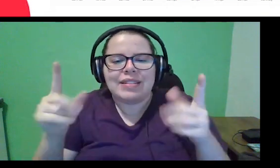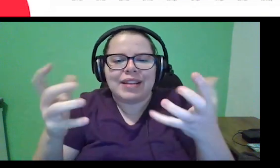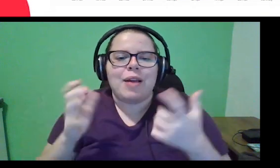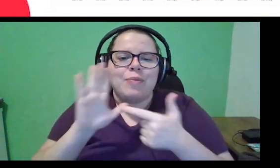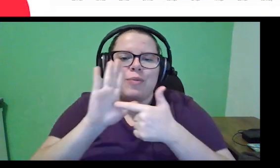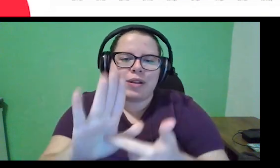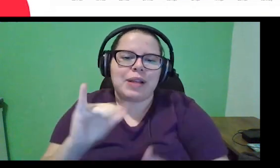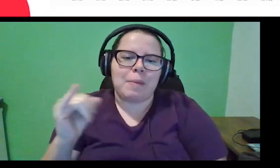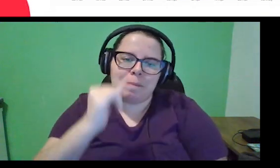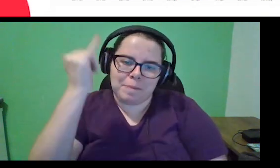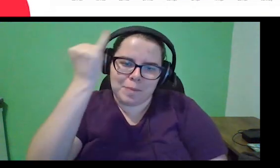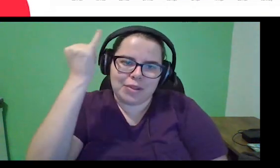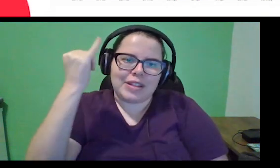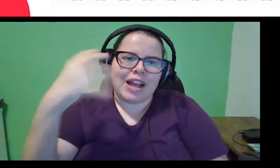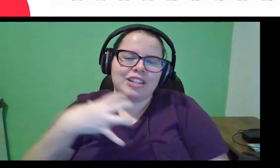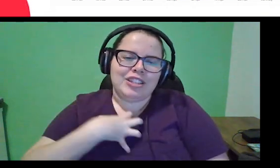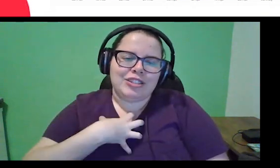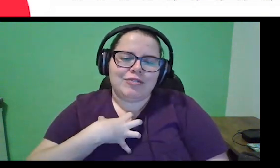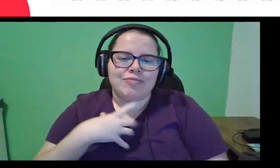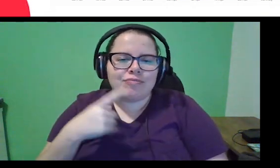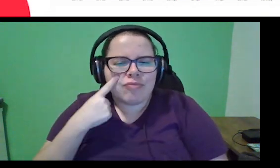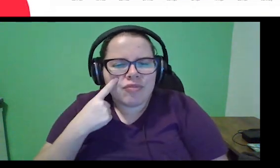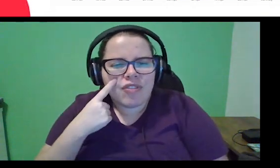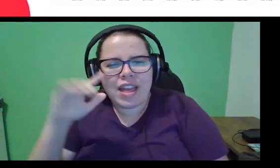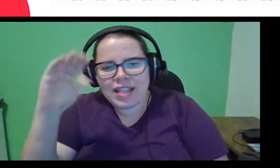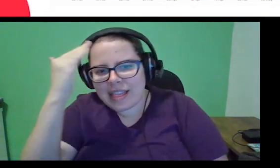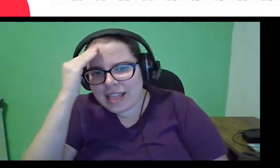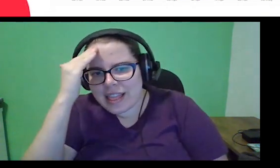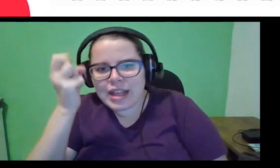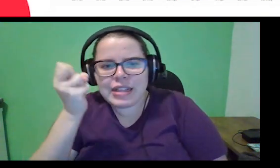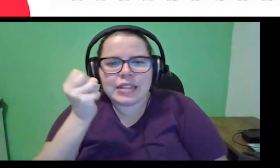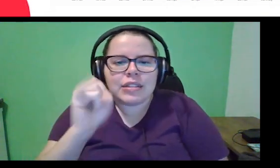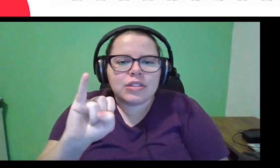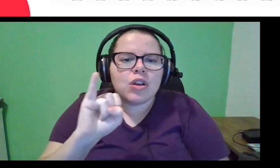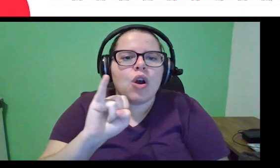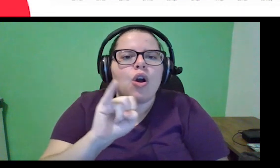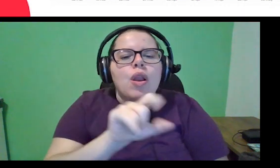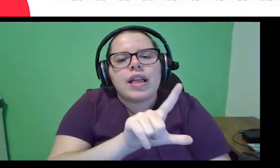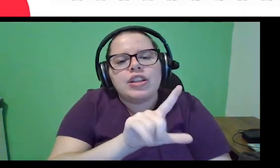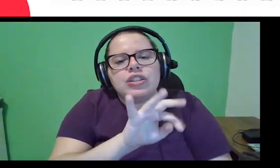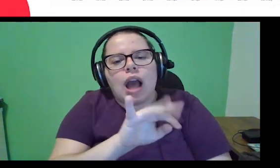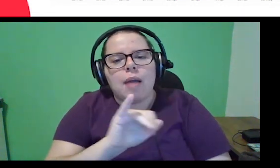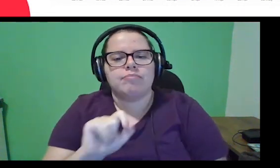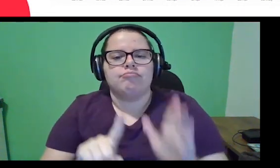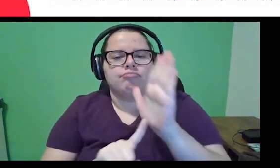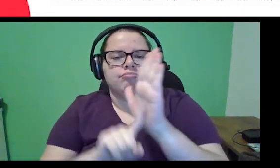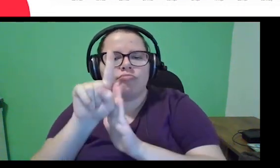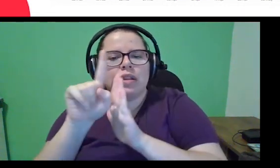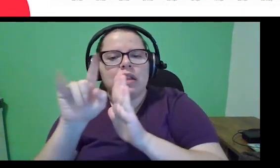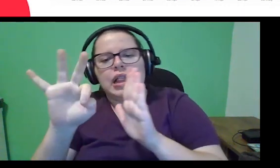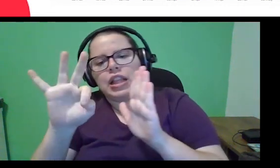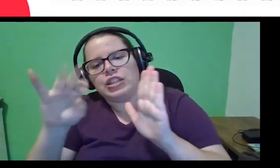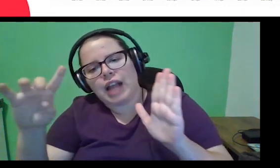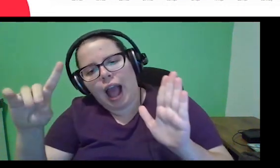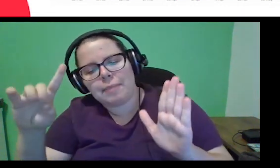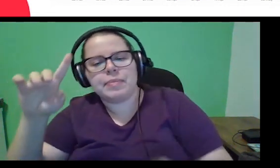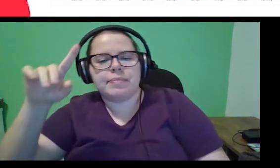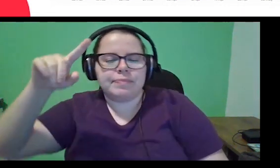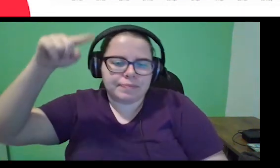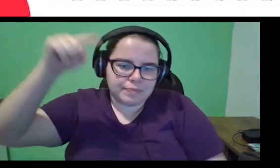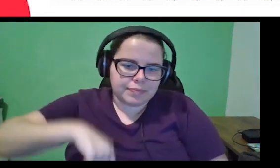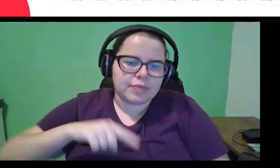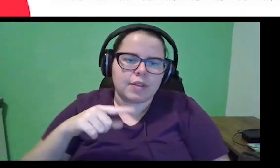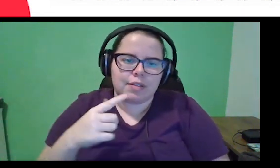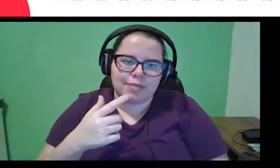importância de a gente sempre medir e entender se o lead time está aumentando, ele está diminuindo, claro, quanto mais baixo, melhor, né,